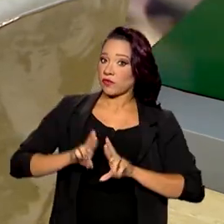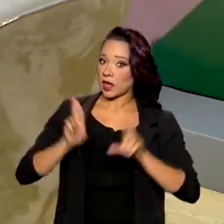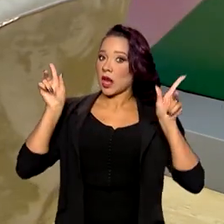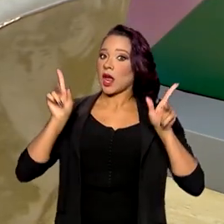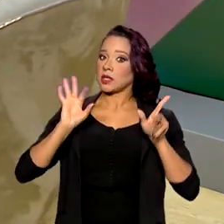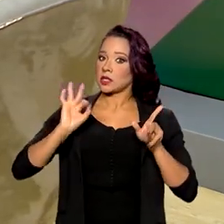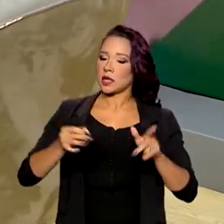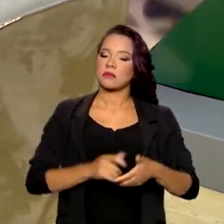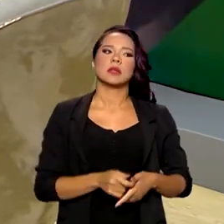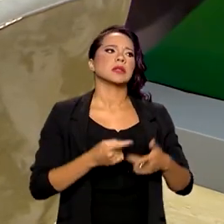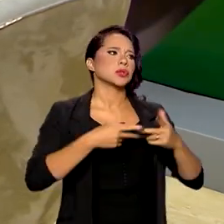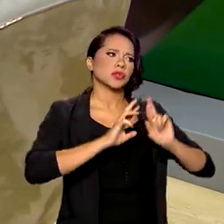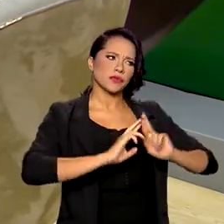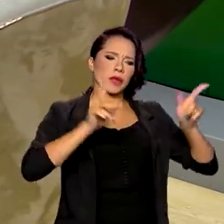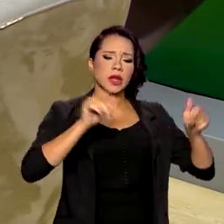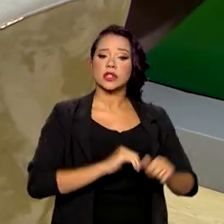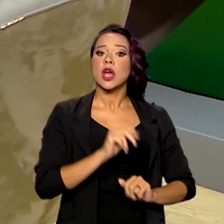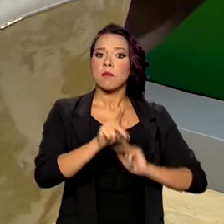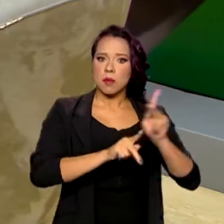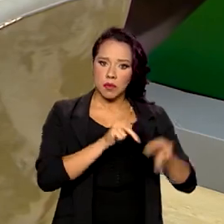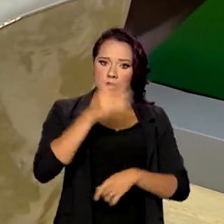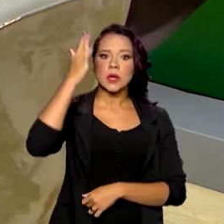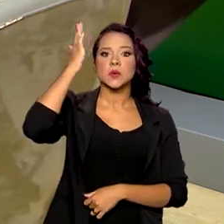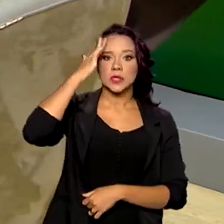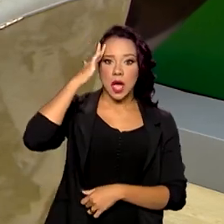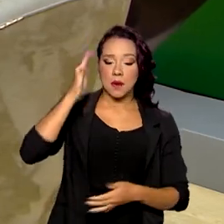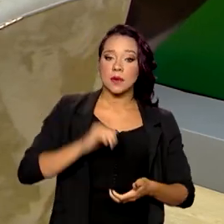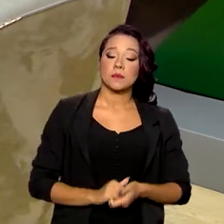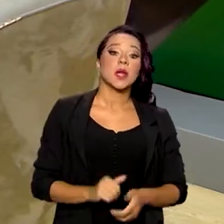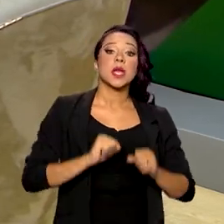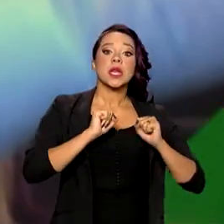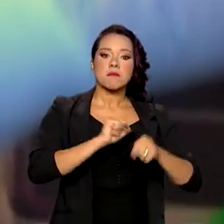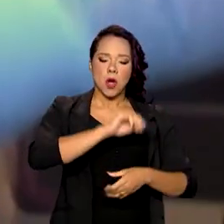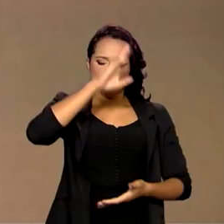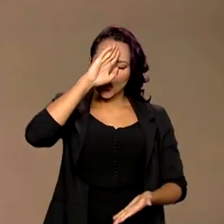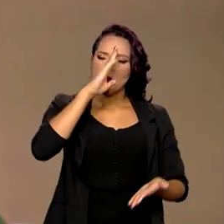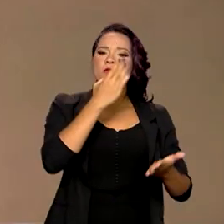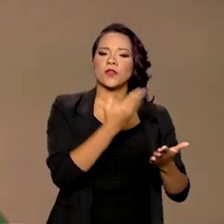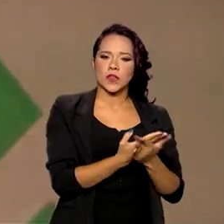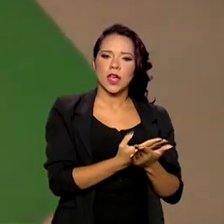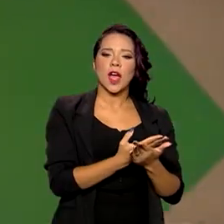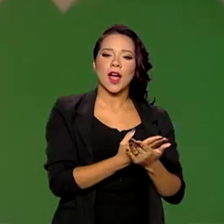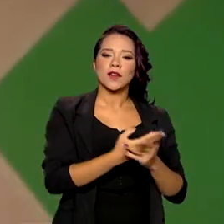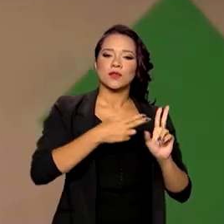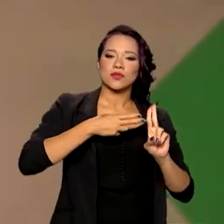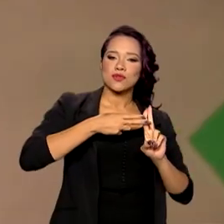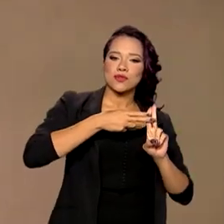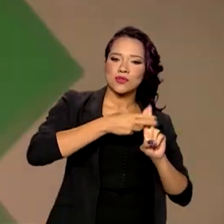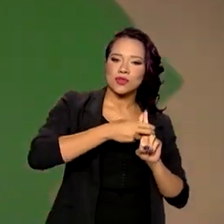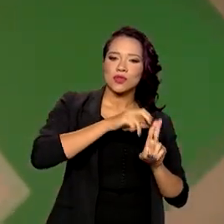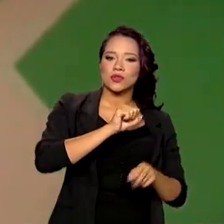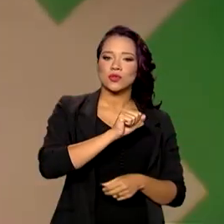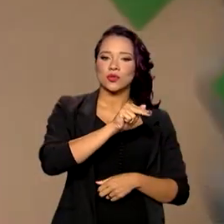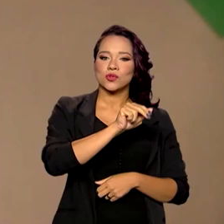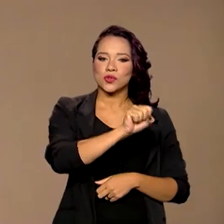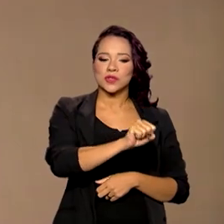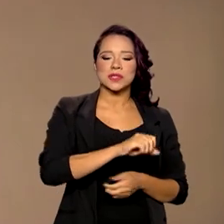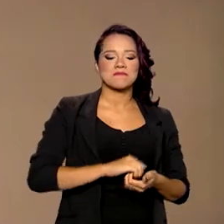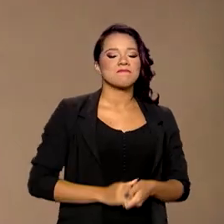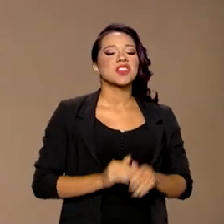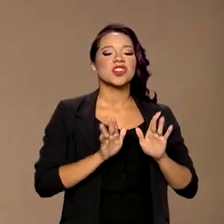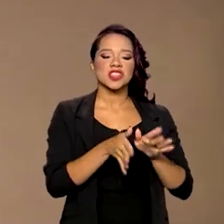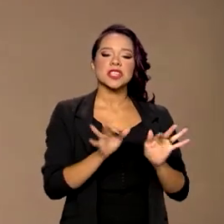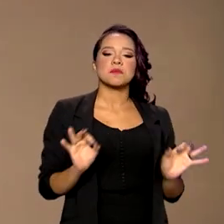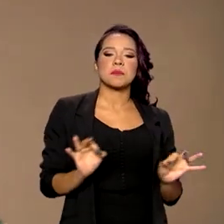diferentes. Totalmente distintas. E a população sabe que pode confiar no seu sistema único de saúde, que está